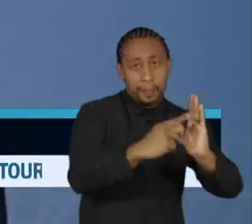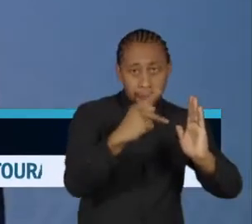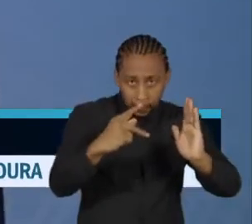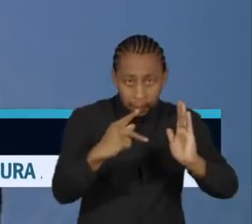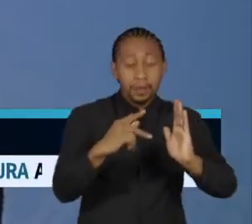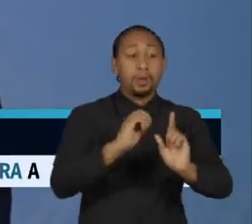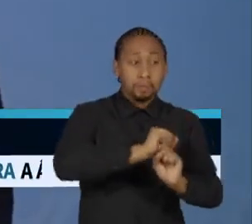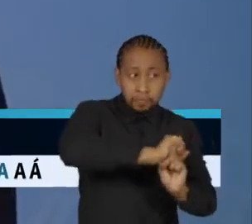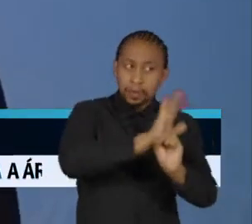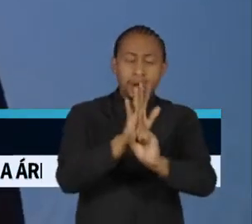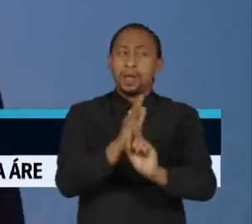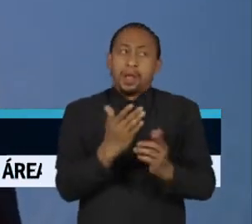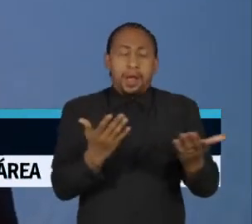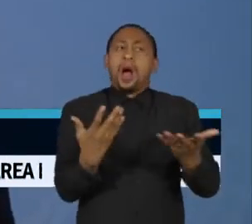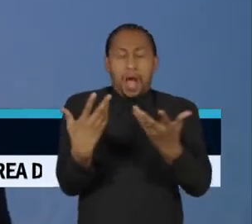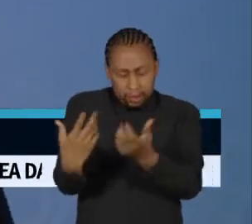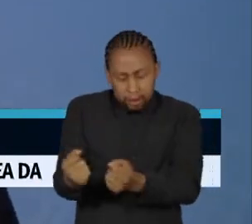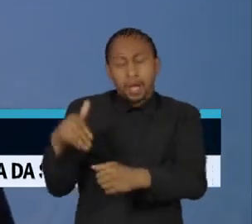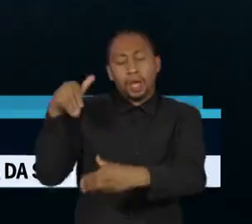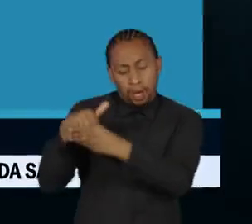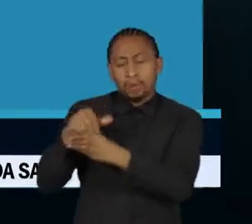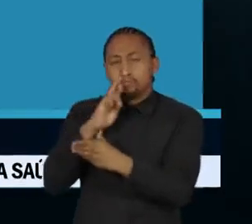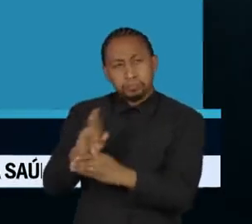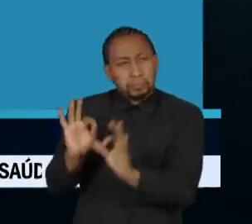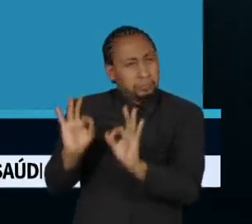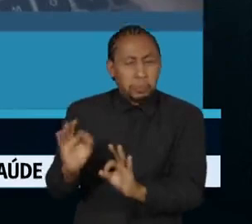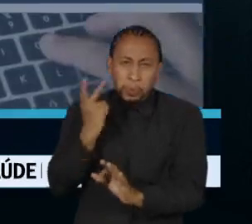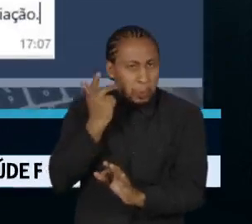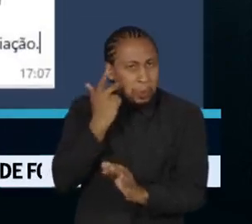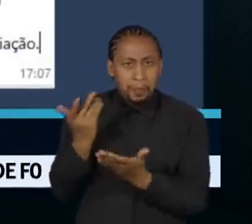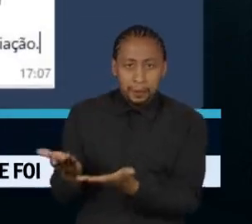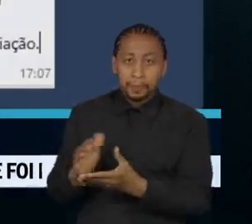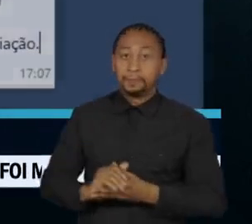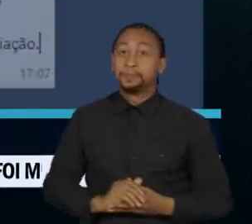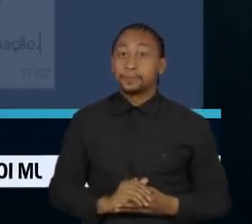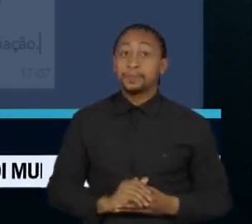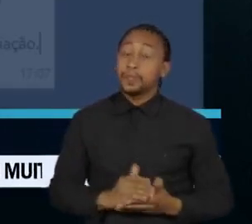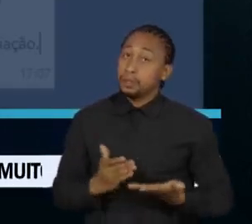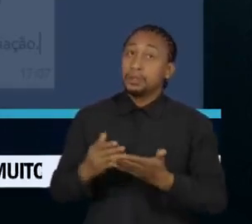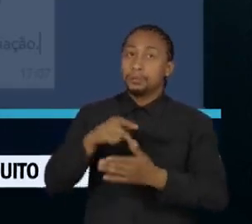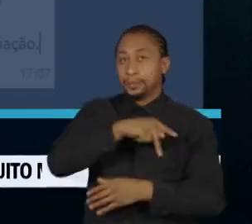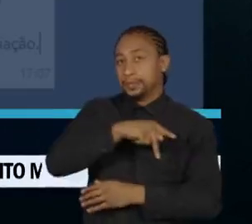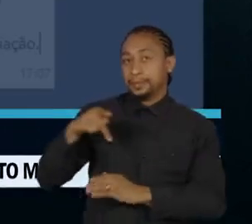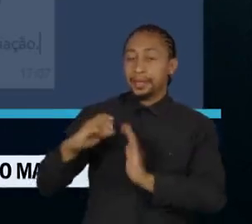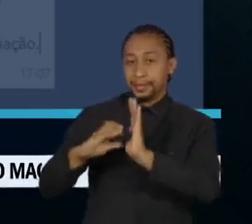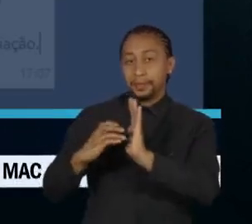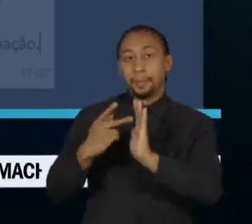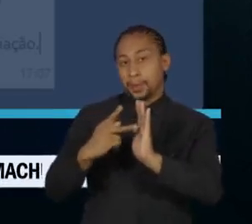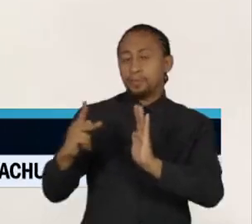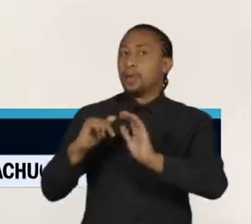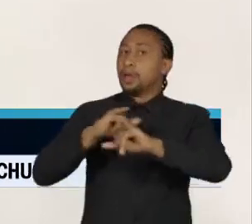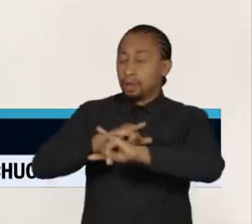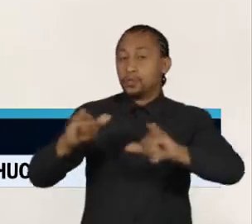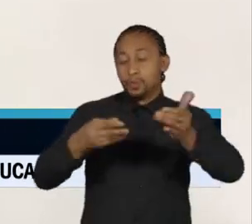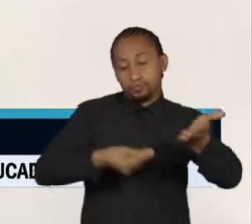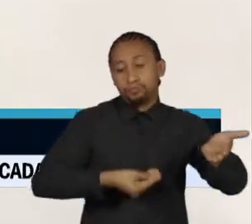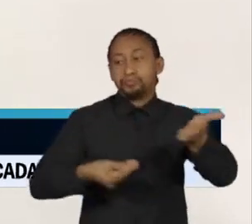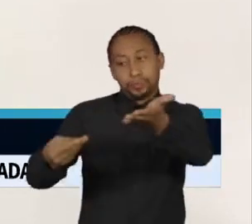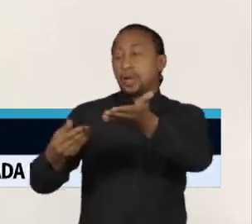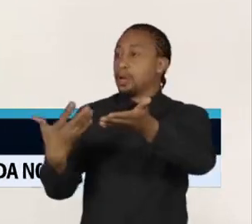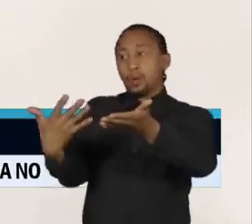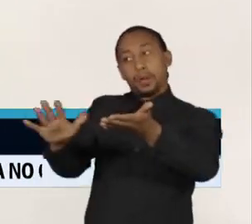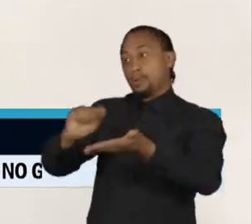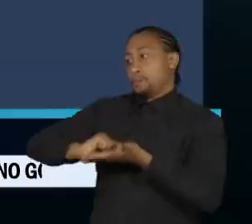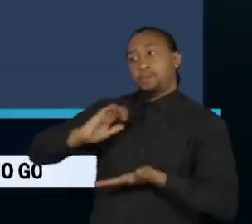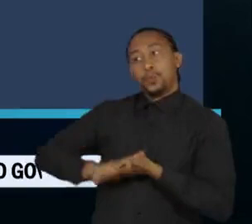eleição. Em nota, o presidente do PP, Cláudio Cajado, disse que o partido apresentou um recurso para que seja excluído da multa. O presidente